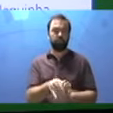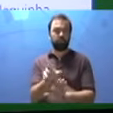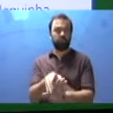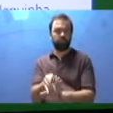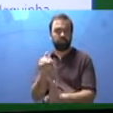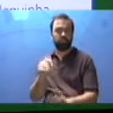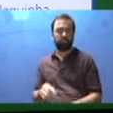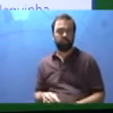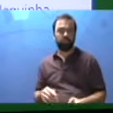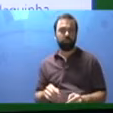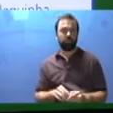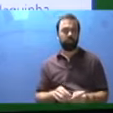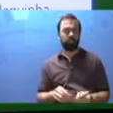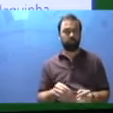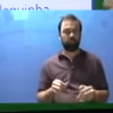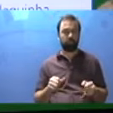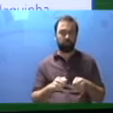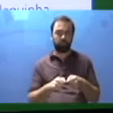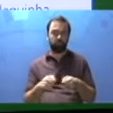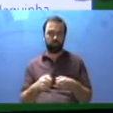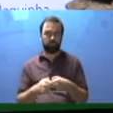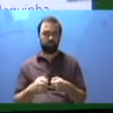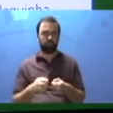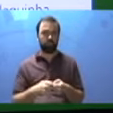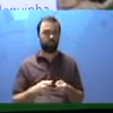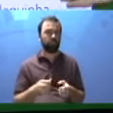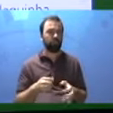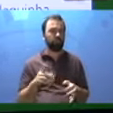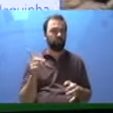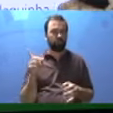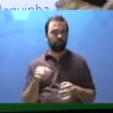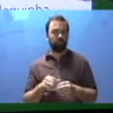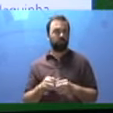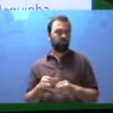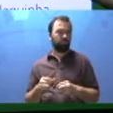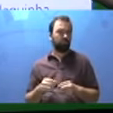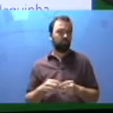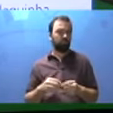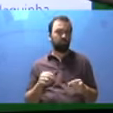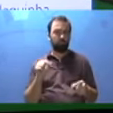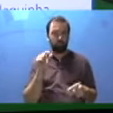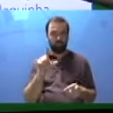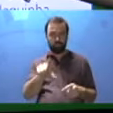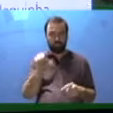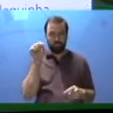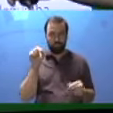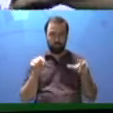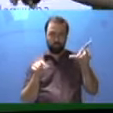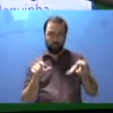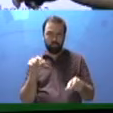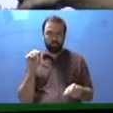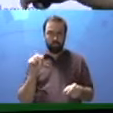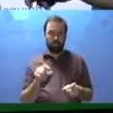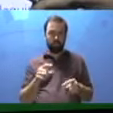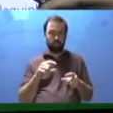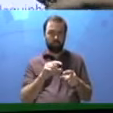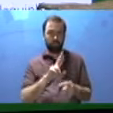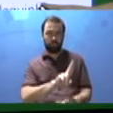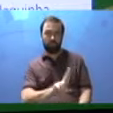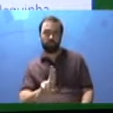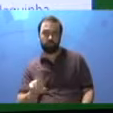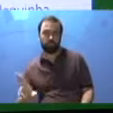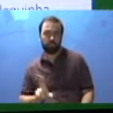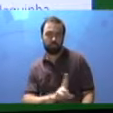instruções que a gente usaria para construir a nossa maquete na sala. Identifique os componentes do grupo por meio de